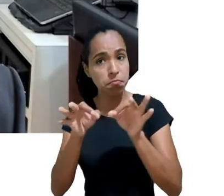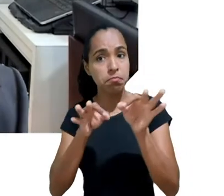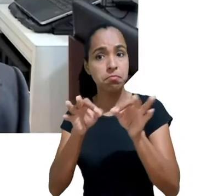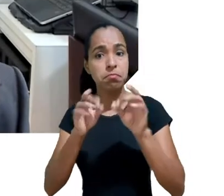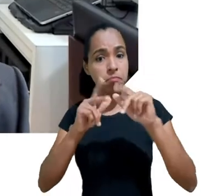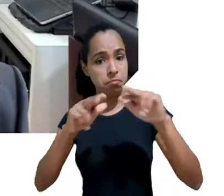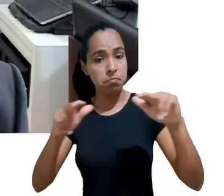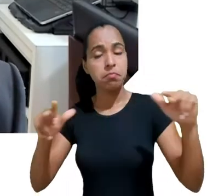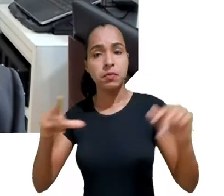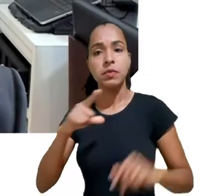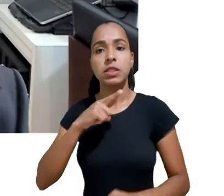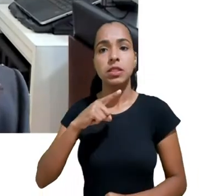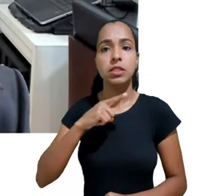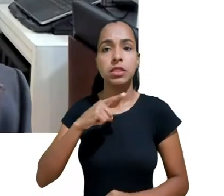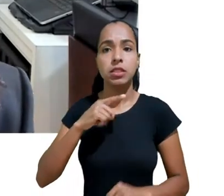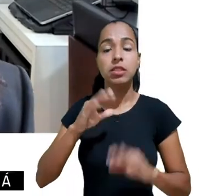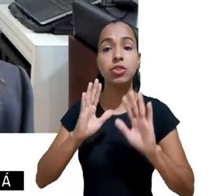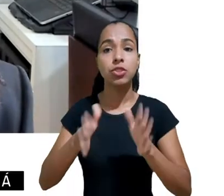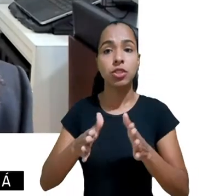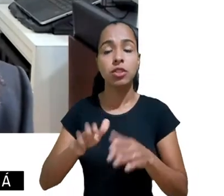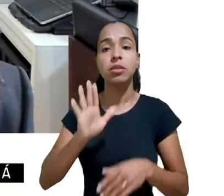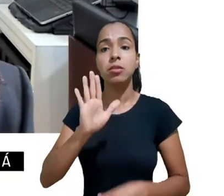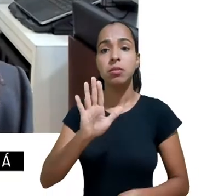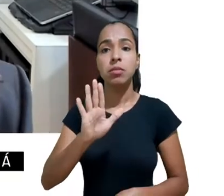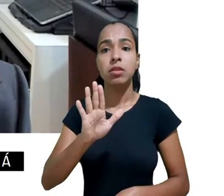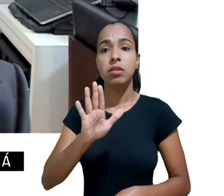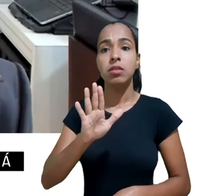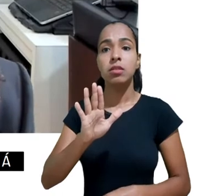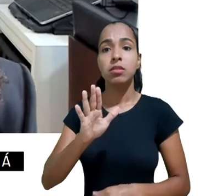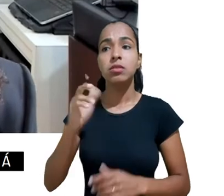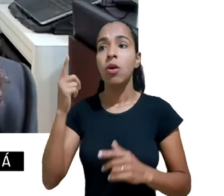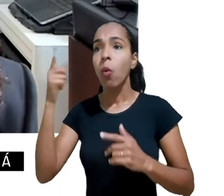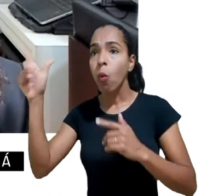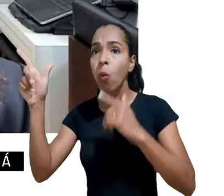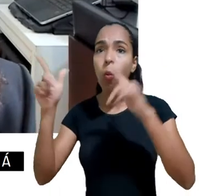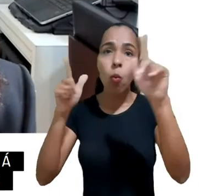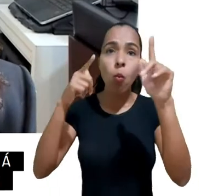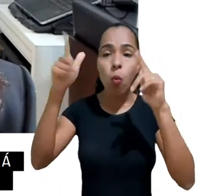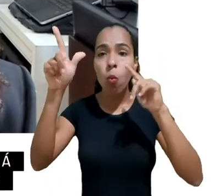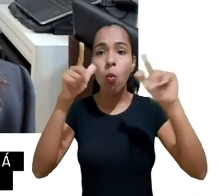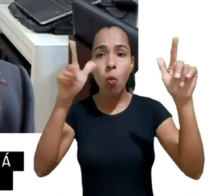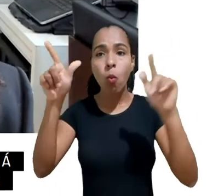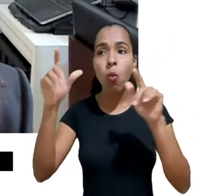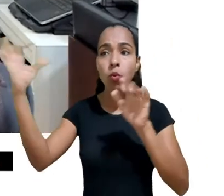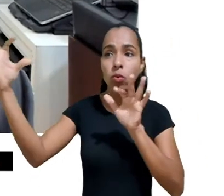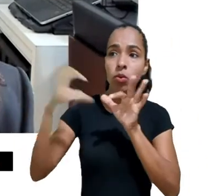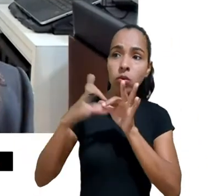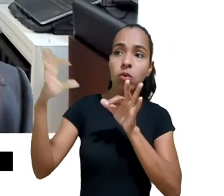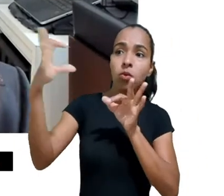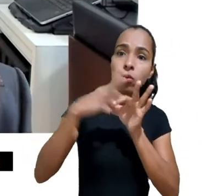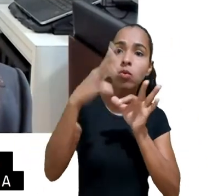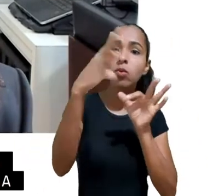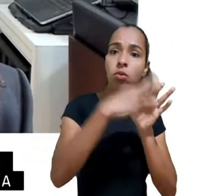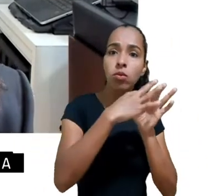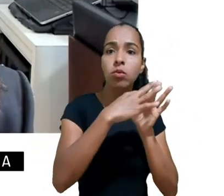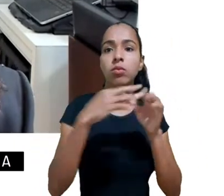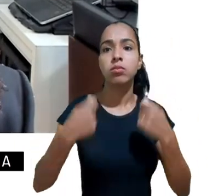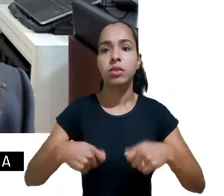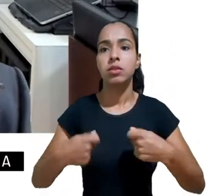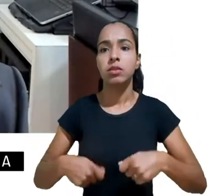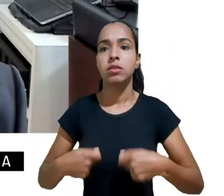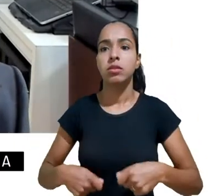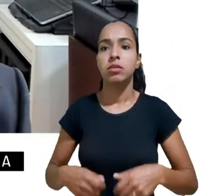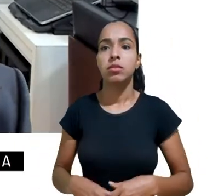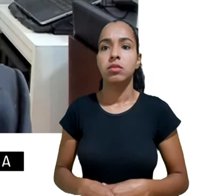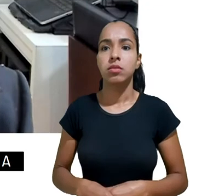os outros atores da sociedade para cá então a gente vê também o papel da escola como um papel absolutamente